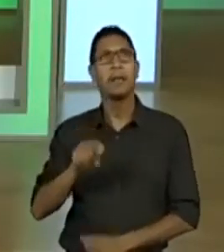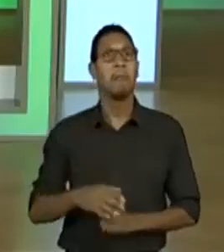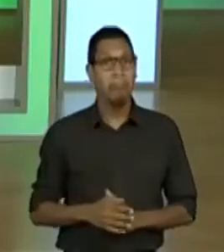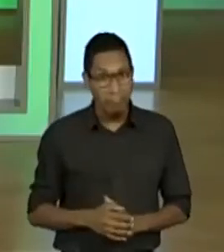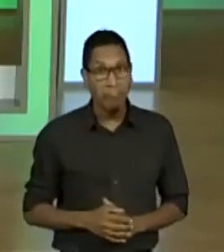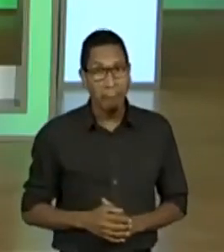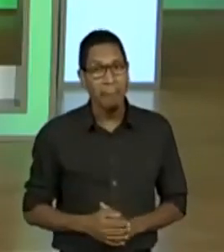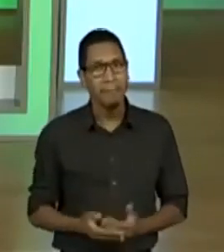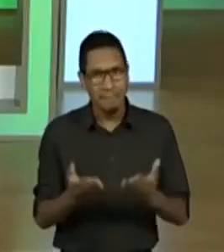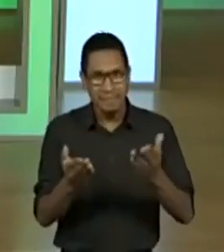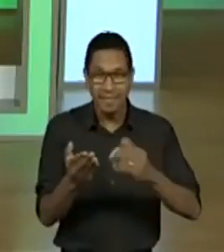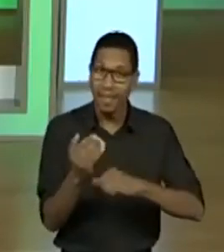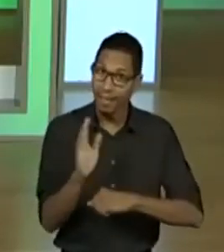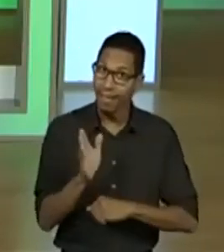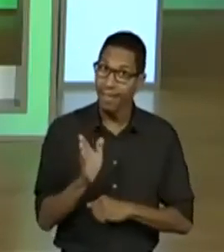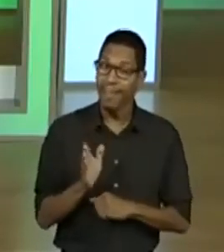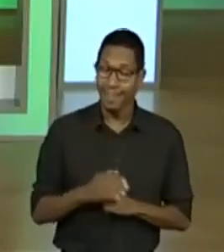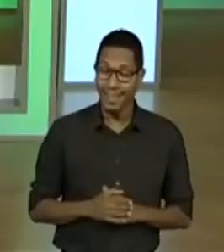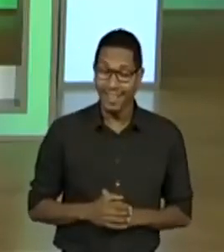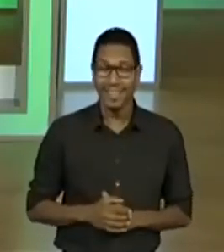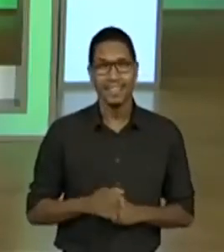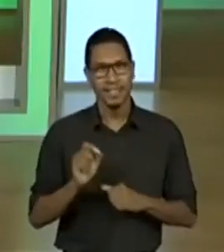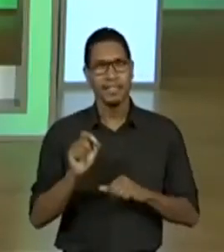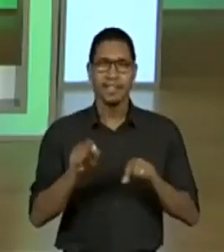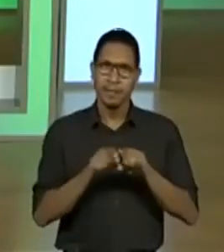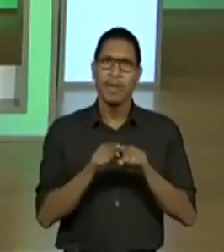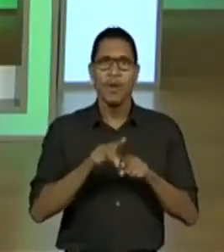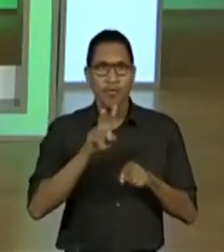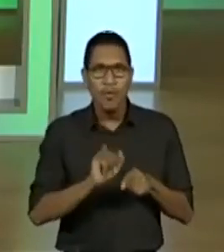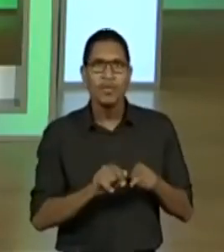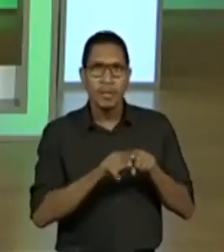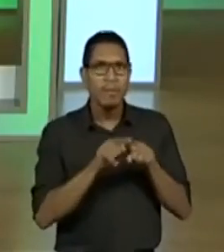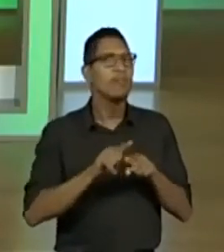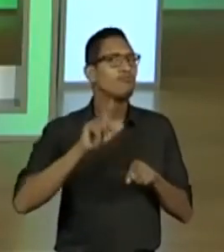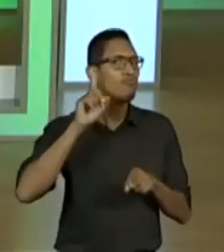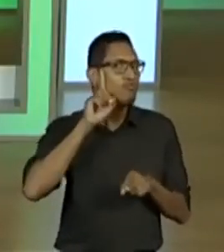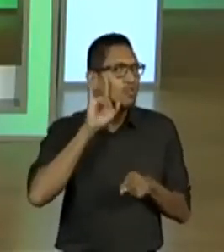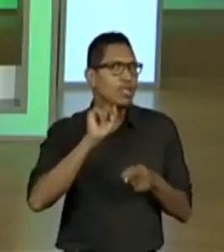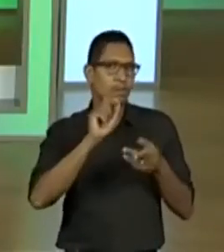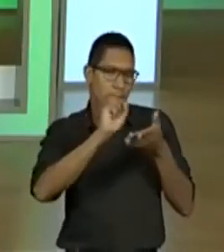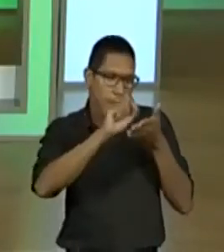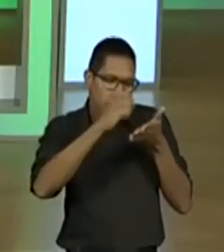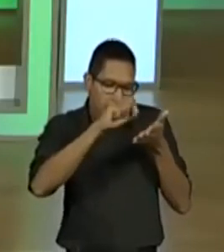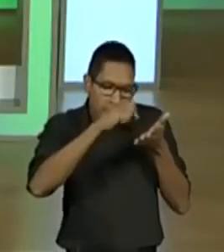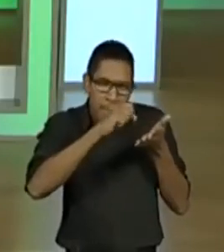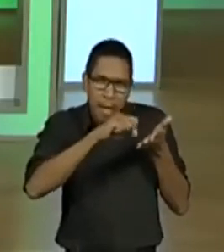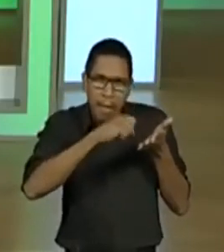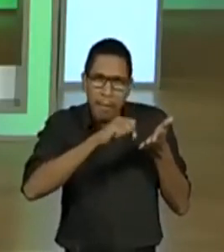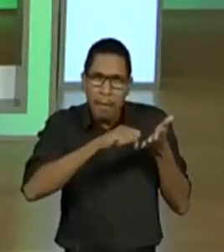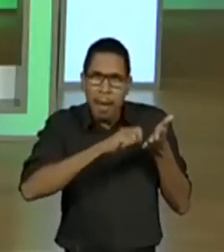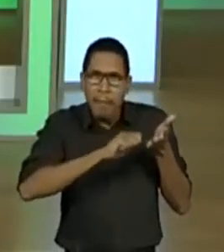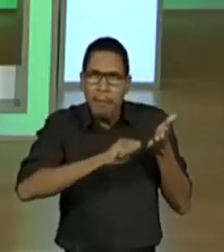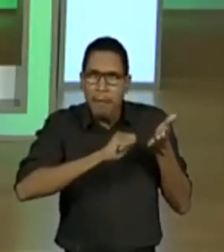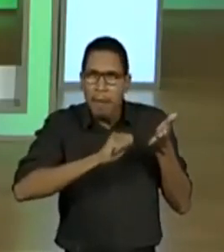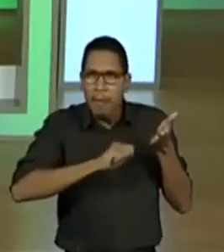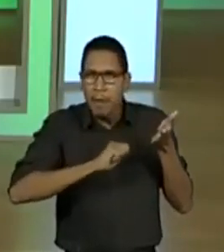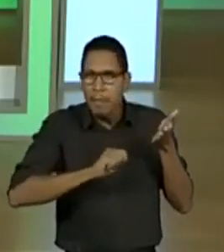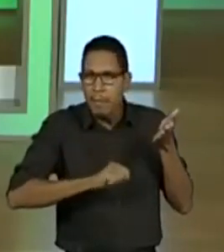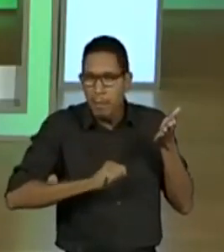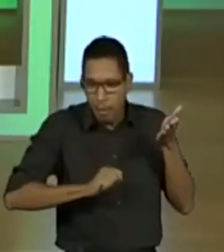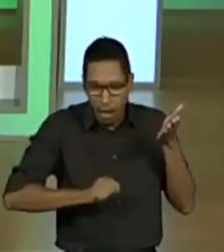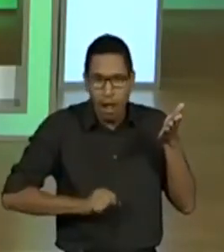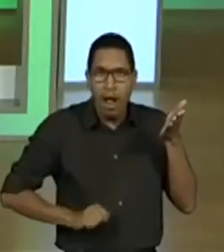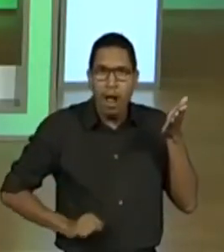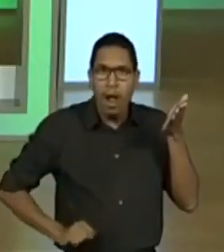eu já disse para vocês que com calma eu vou fazer uma listagem, estou fazendo, dessa vez eu já comecei, porque é